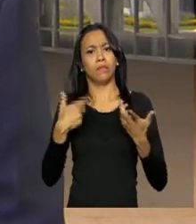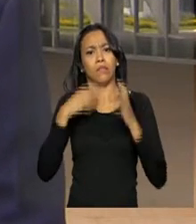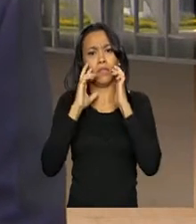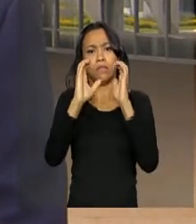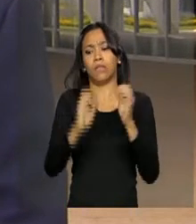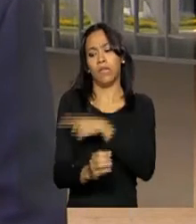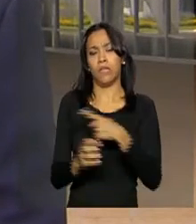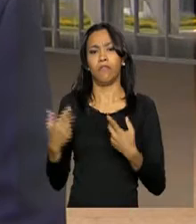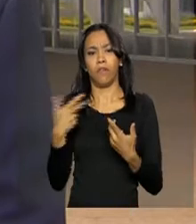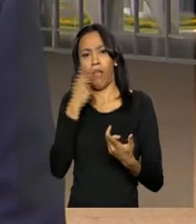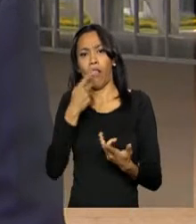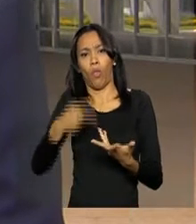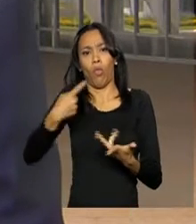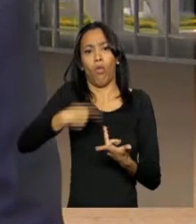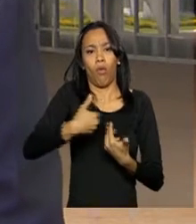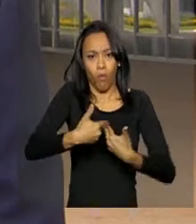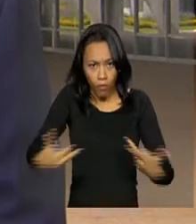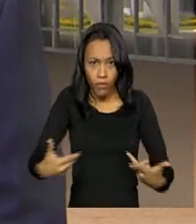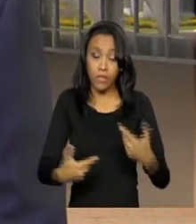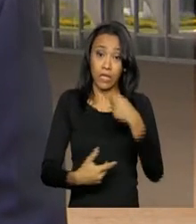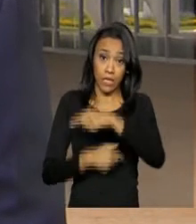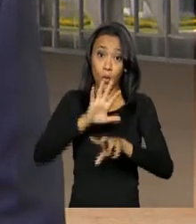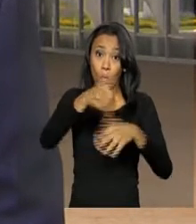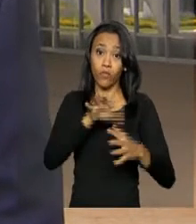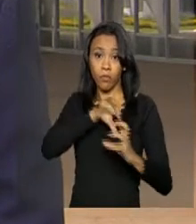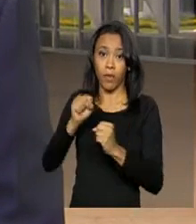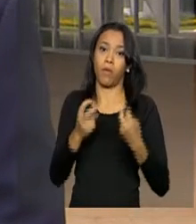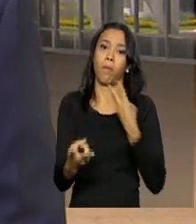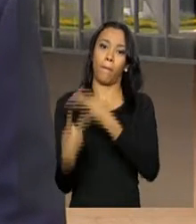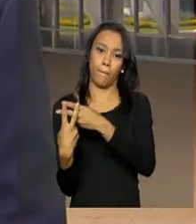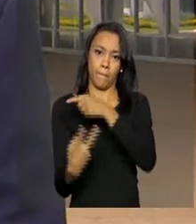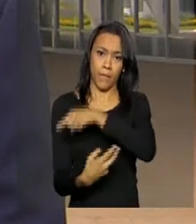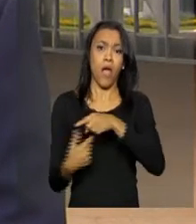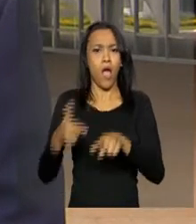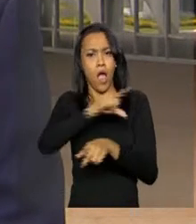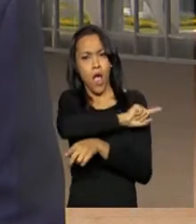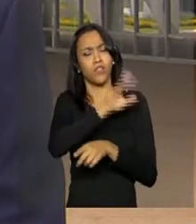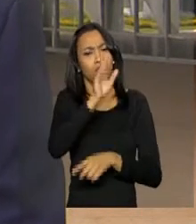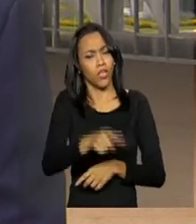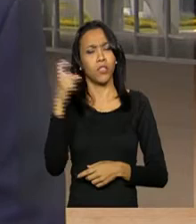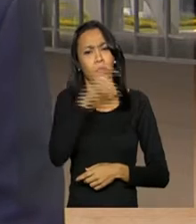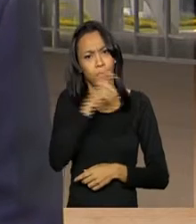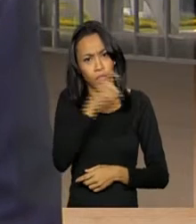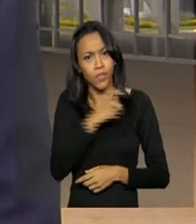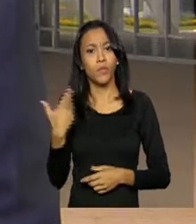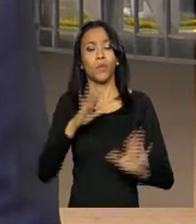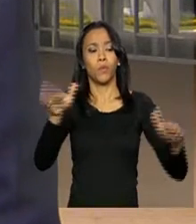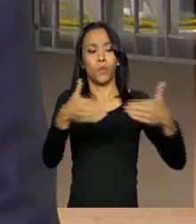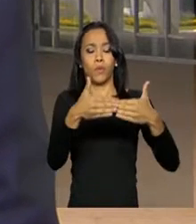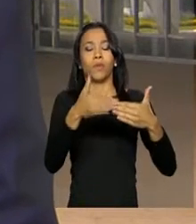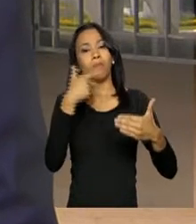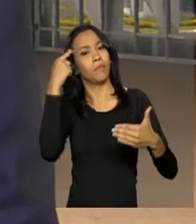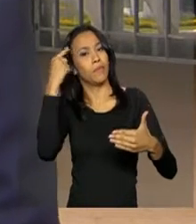Aliás, o próprio senador, no áudio que ensejou a sua prisão, já tinha mentido sobre conversas que teria mantido com ministros da